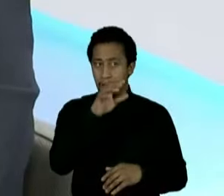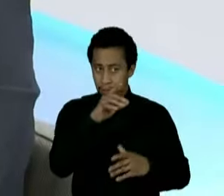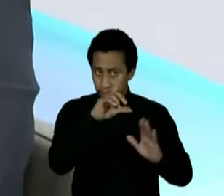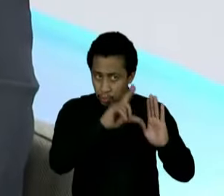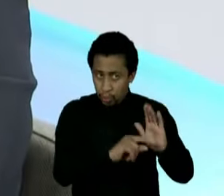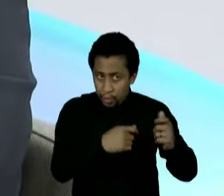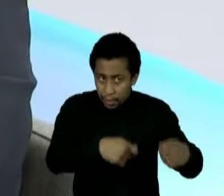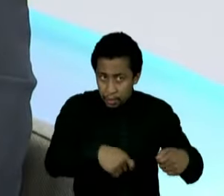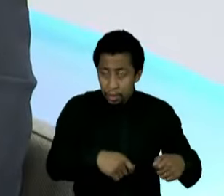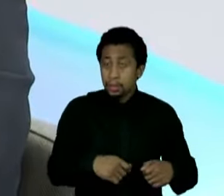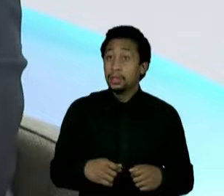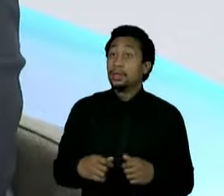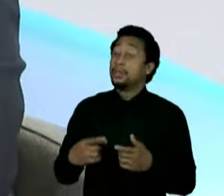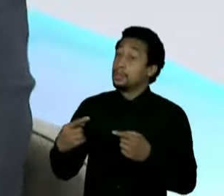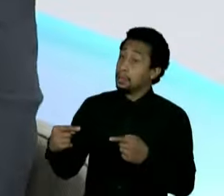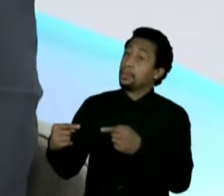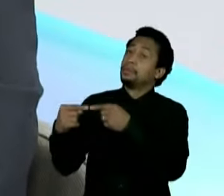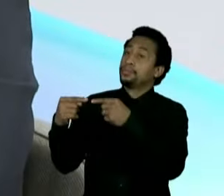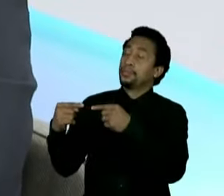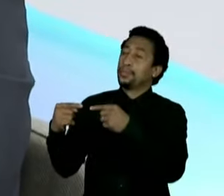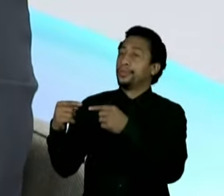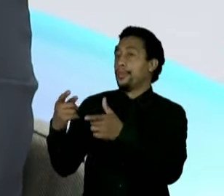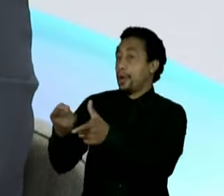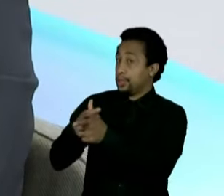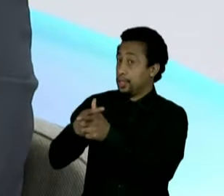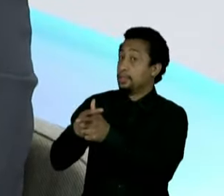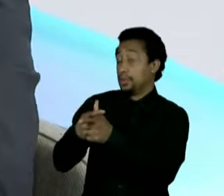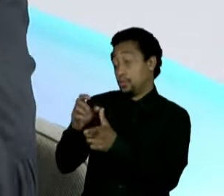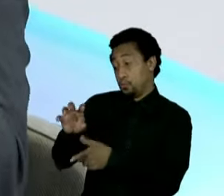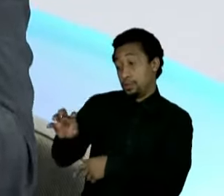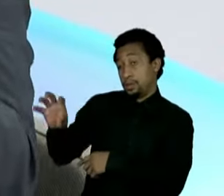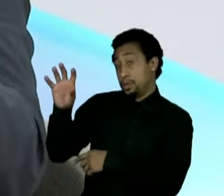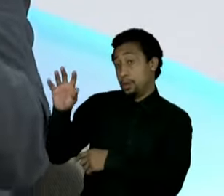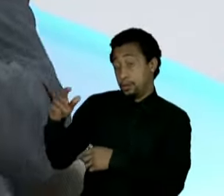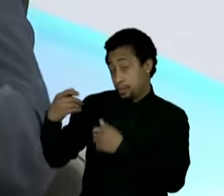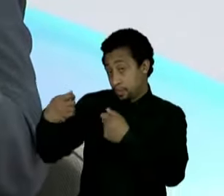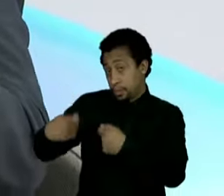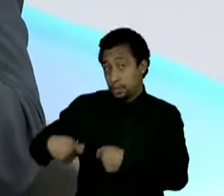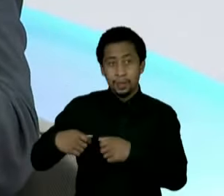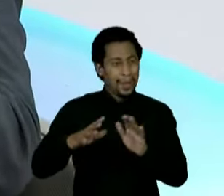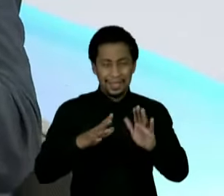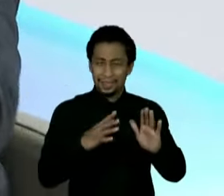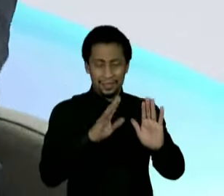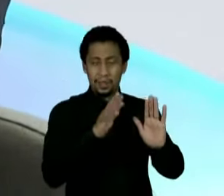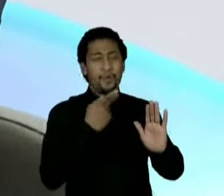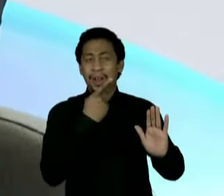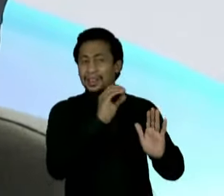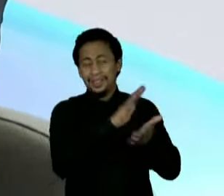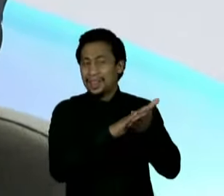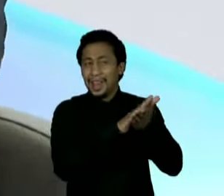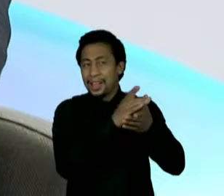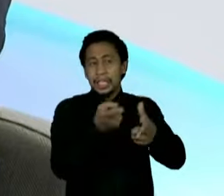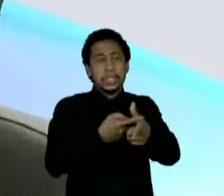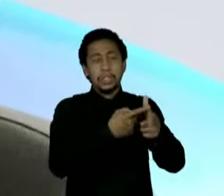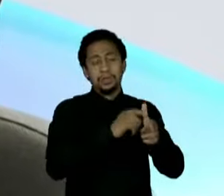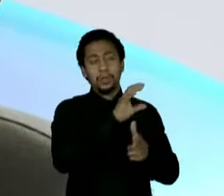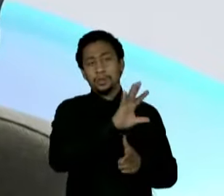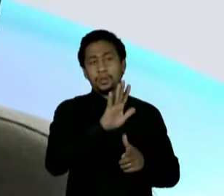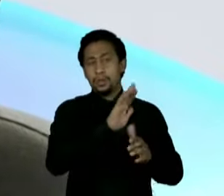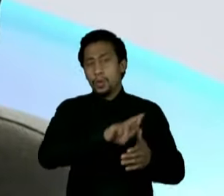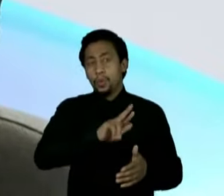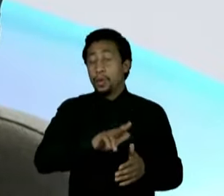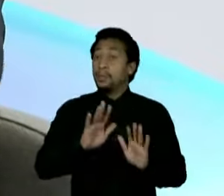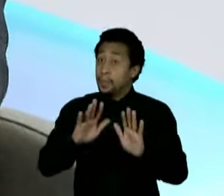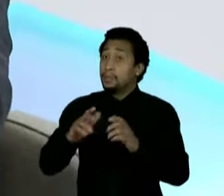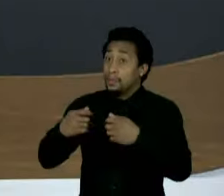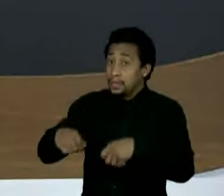do estado, está. Não é uma permuta. Mas tem que ser. Tem que ser. Aí tem a força. Se você tiver governadores bananas, que não sabem se posicionar,